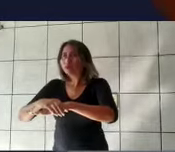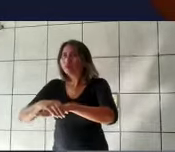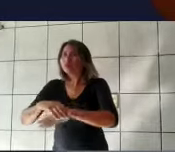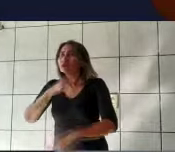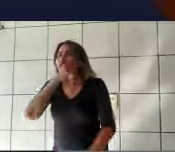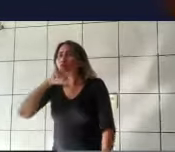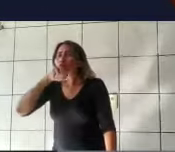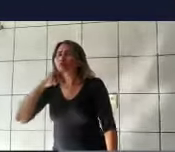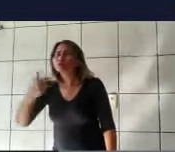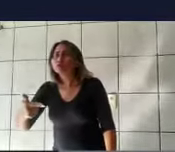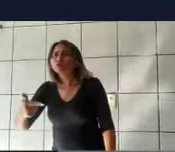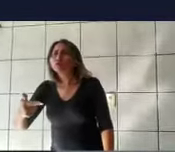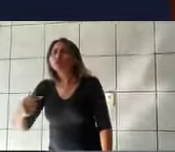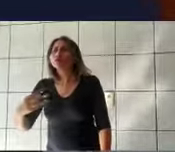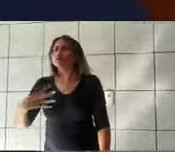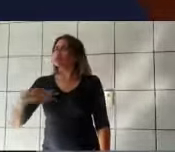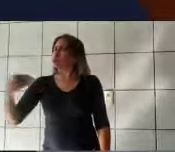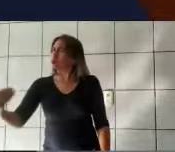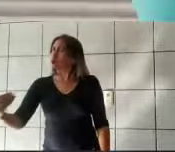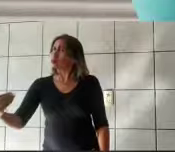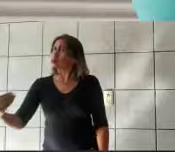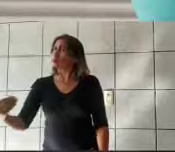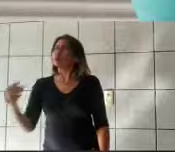Senhorita, você é a dona desse sapato?